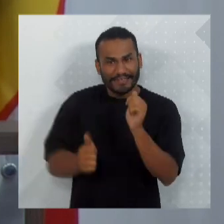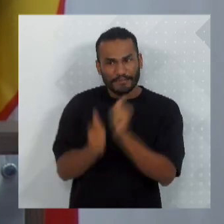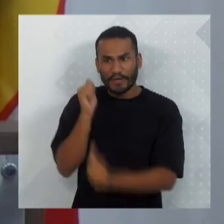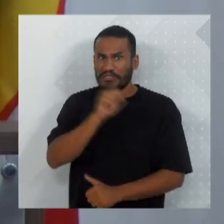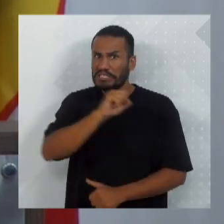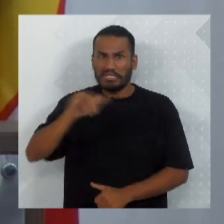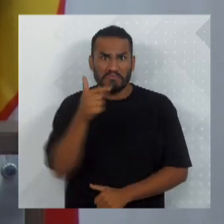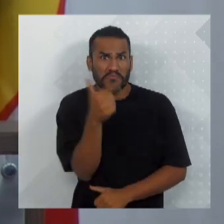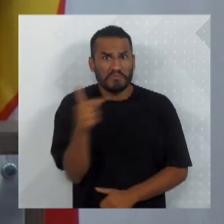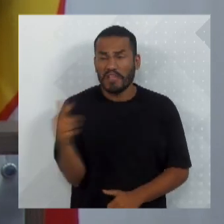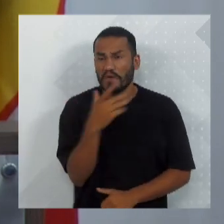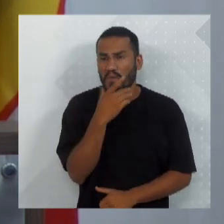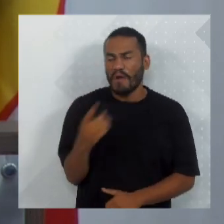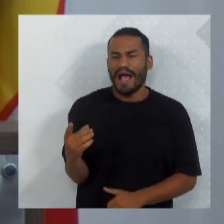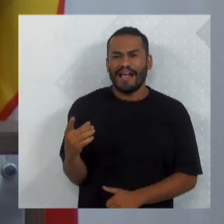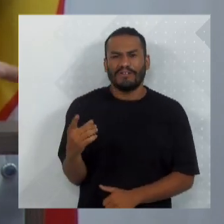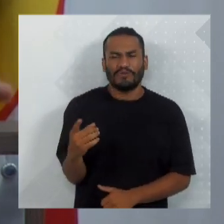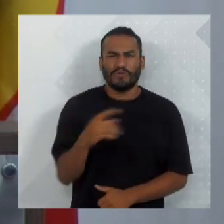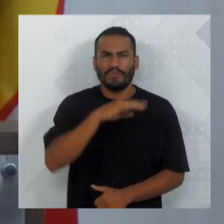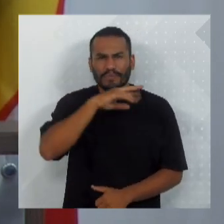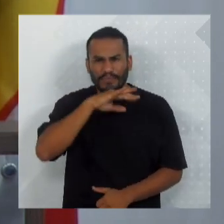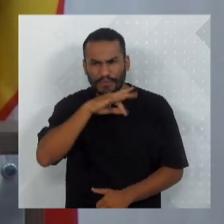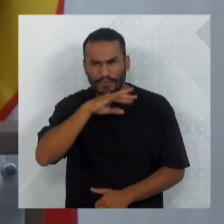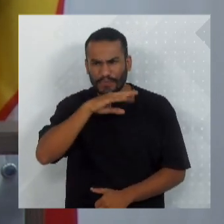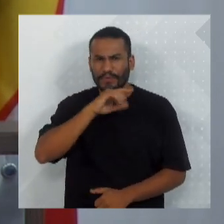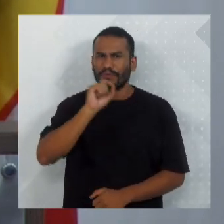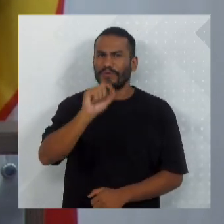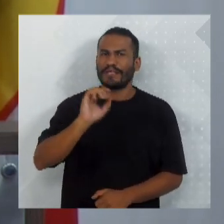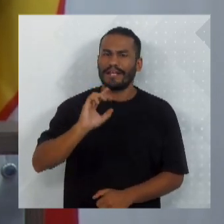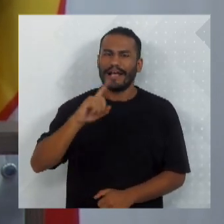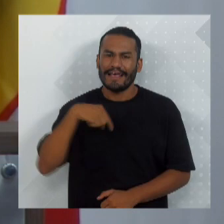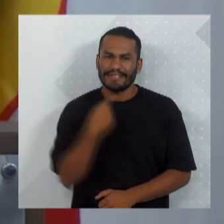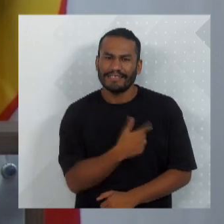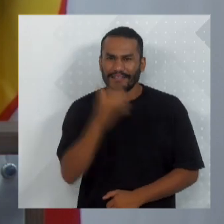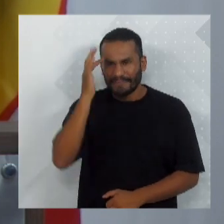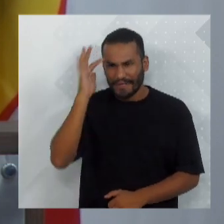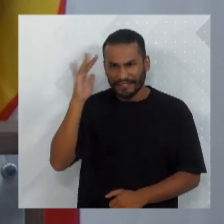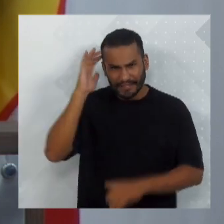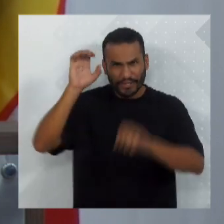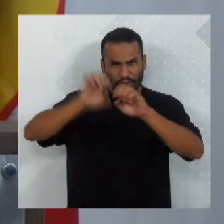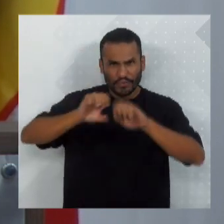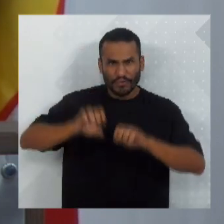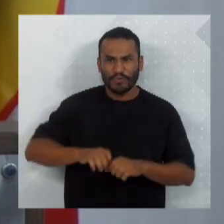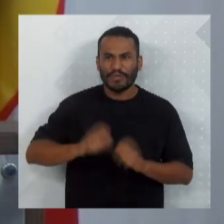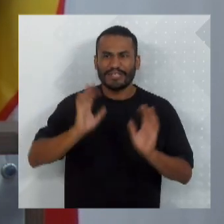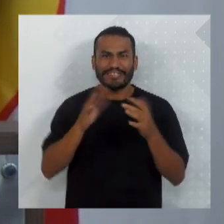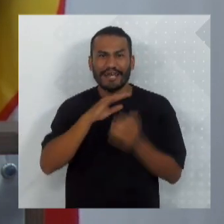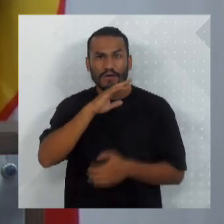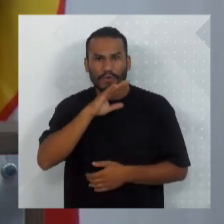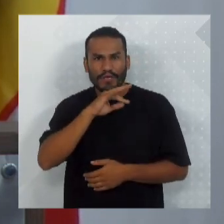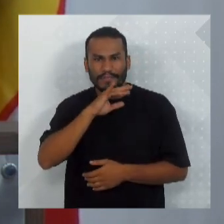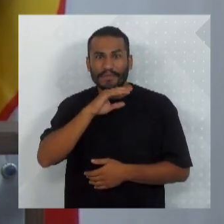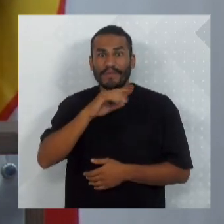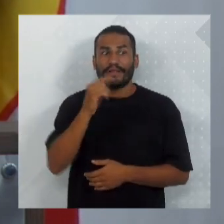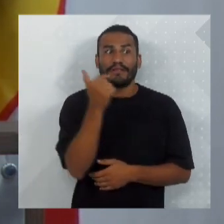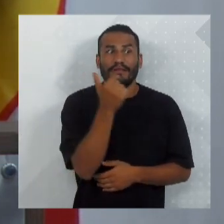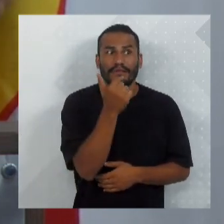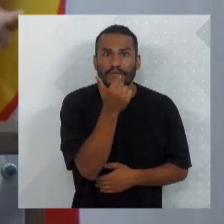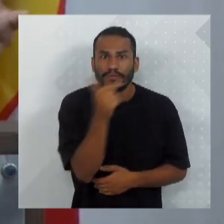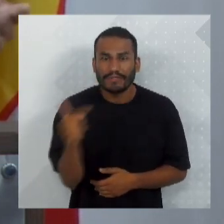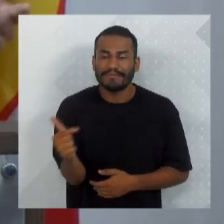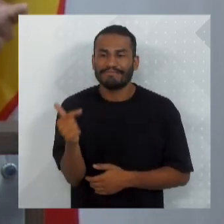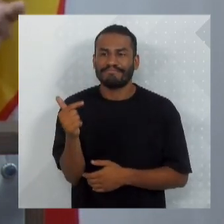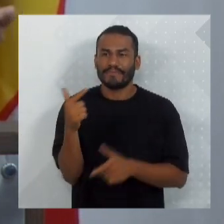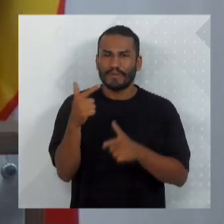incremento, eu acho que o tiro sai muito mais pela culata do que a gente imagina. Porque a estrutura realmente já está decadente. E, para que não se torne ainda mais